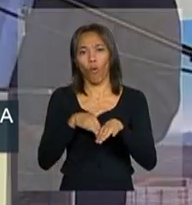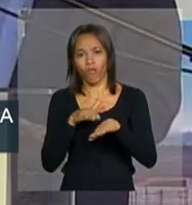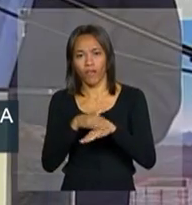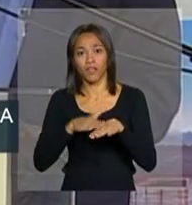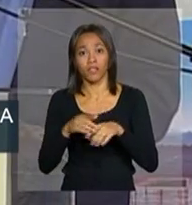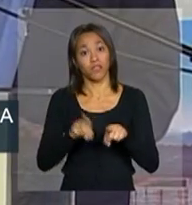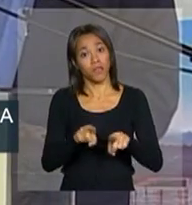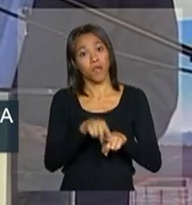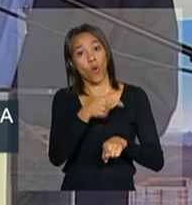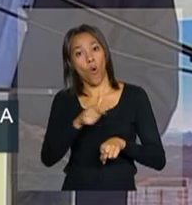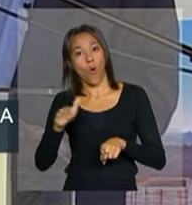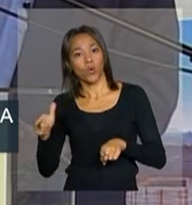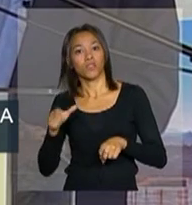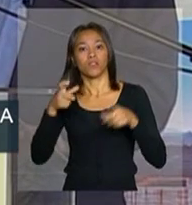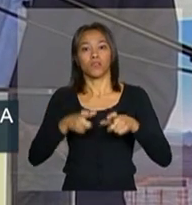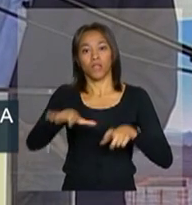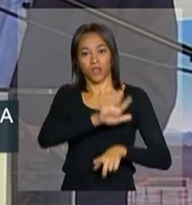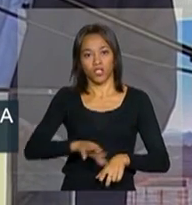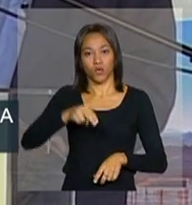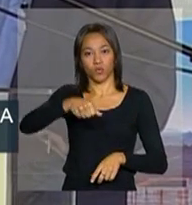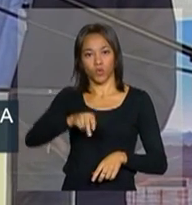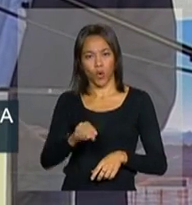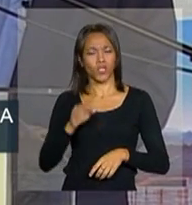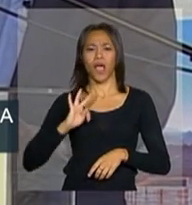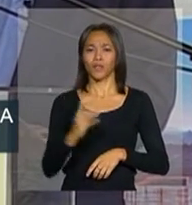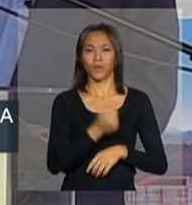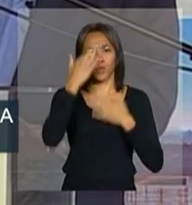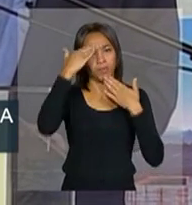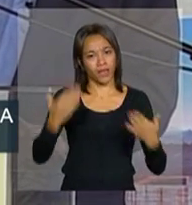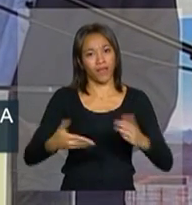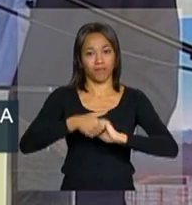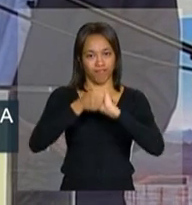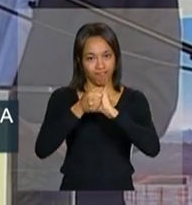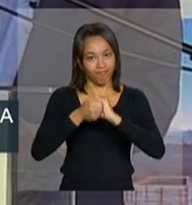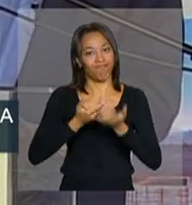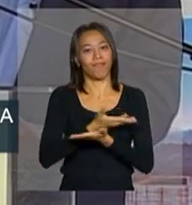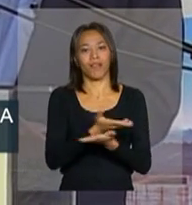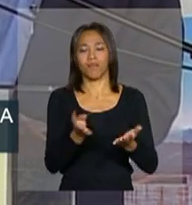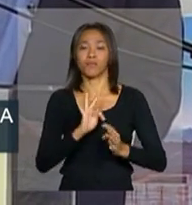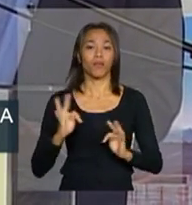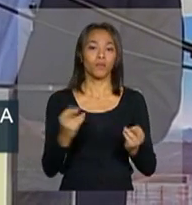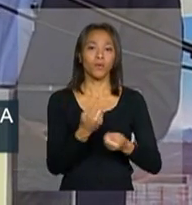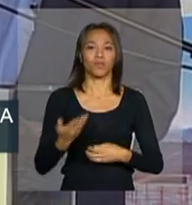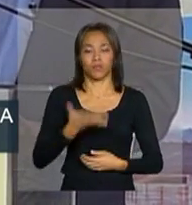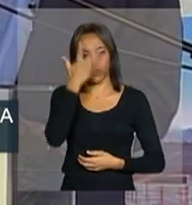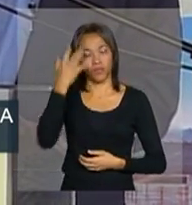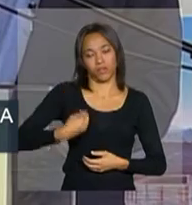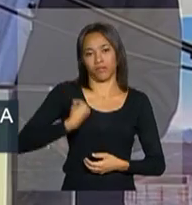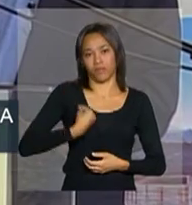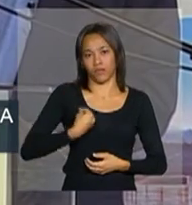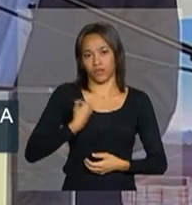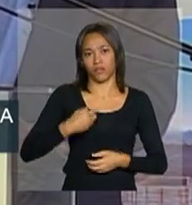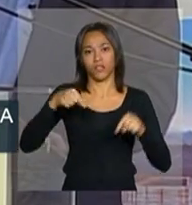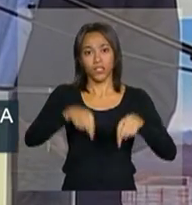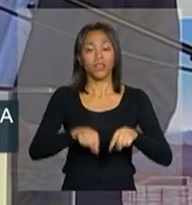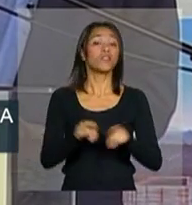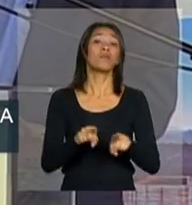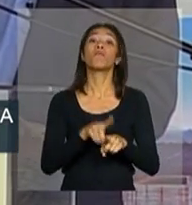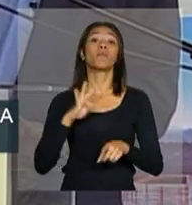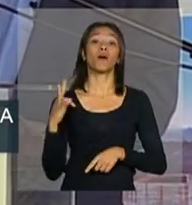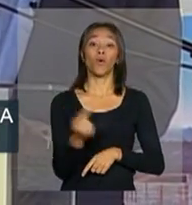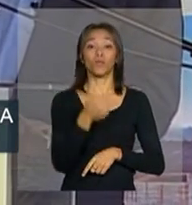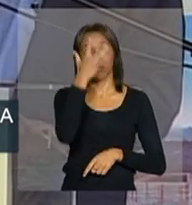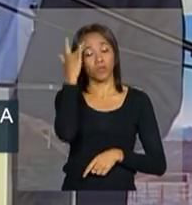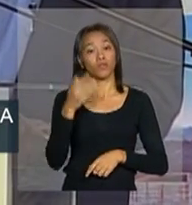tivemos aí na região norte. A todos, então, meu muito obrigado e meus parabéns para todos aqui presentes e para toda a população